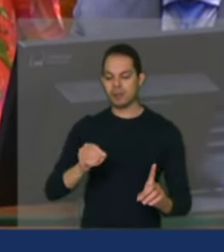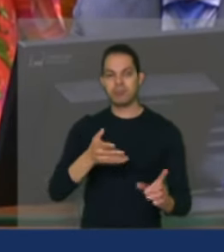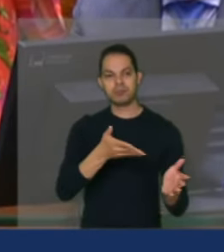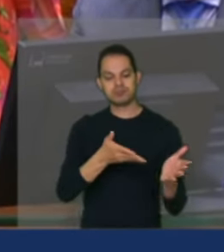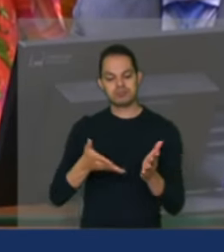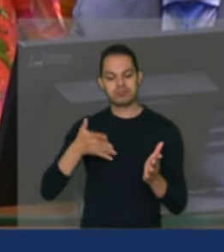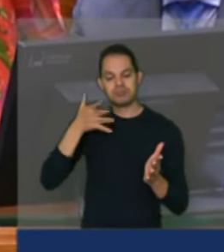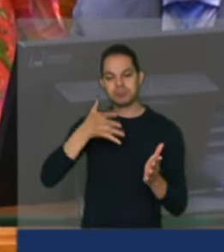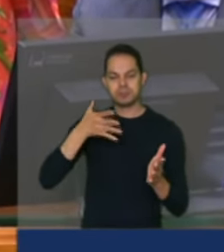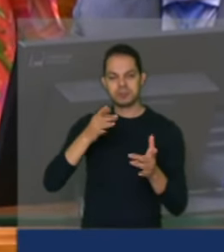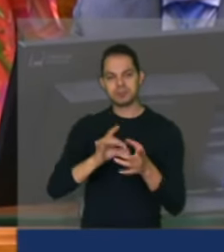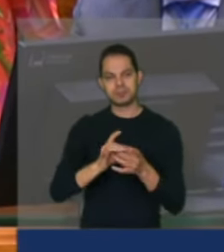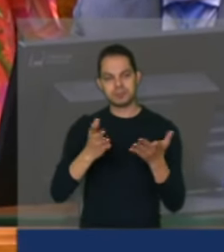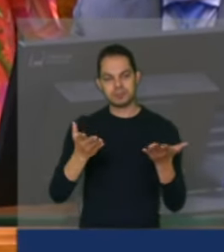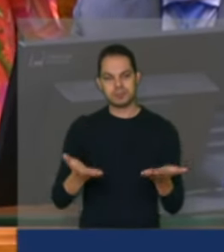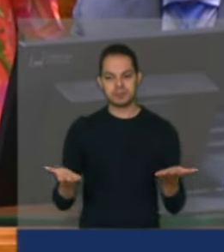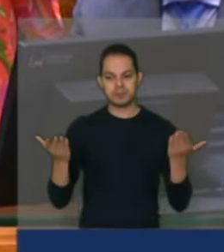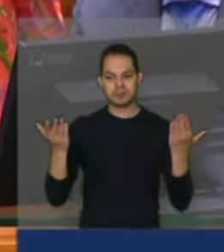está contigo?